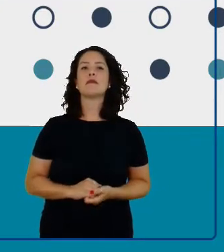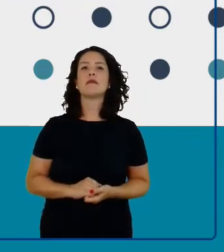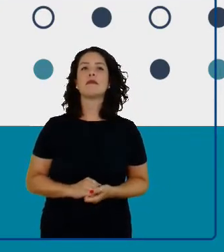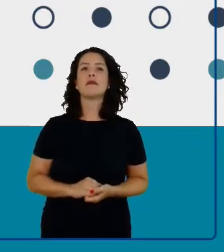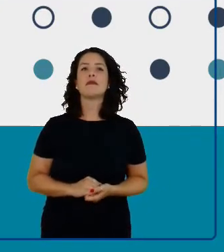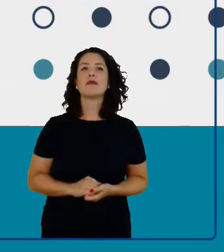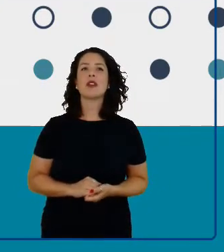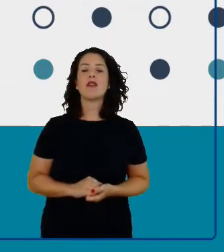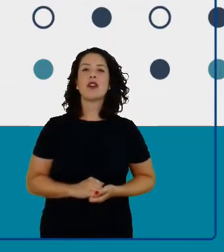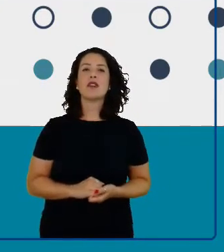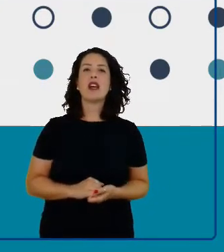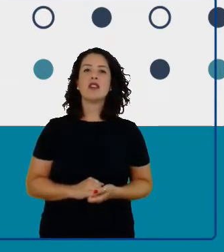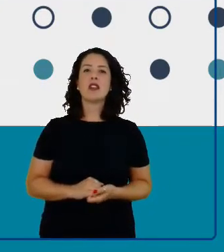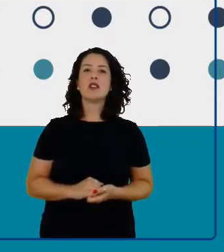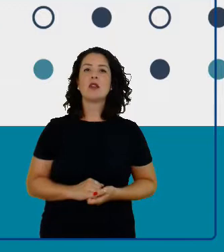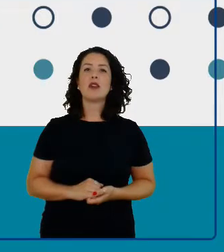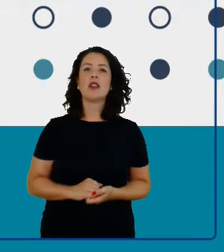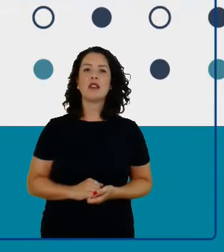Obrigada, Andrew.